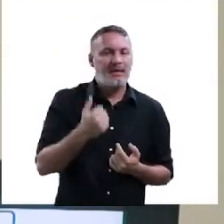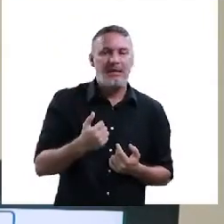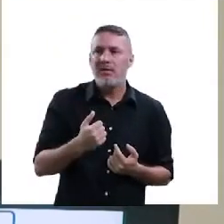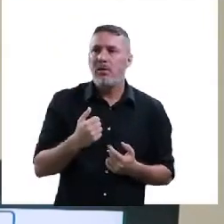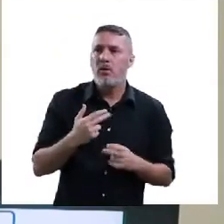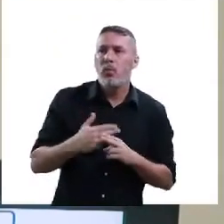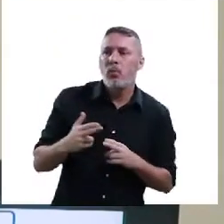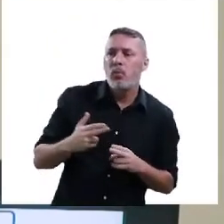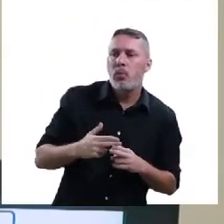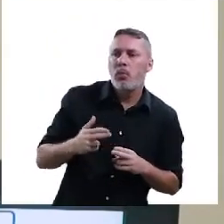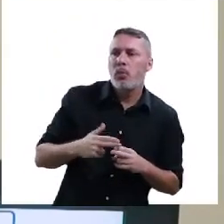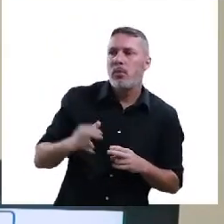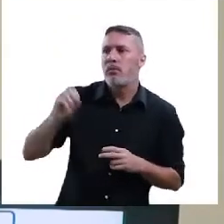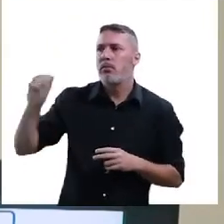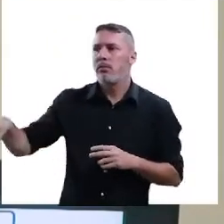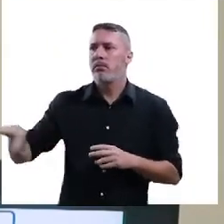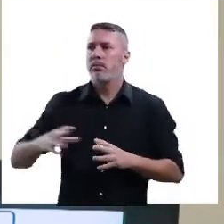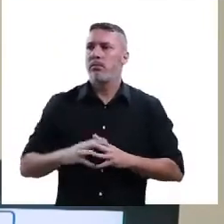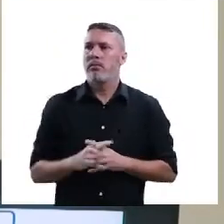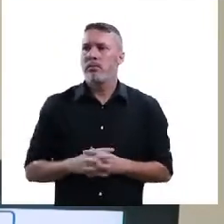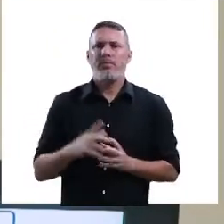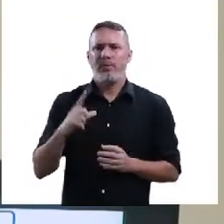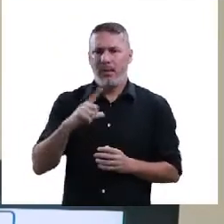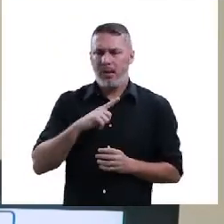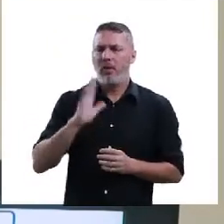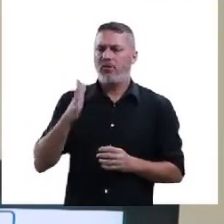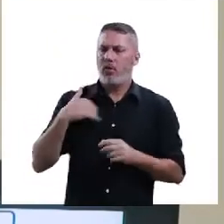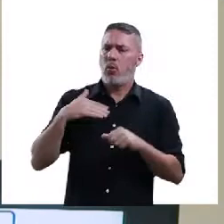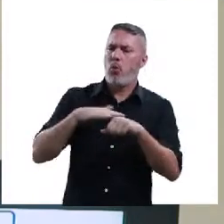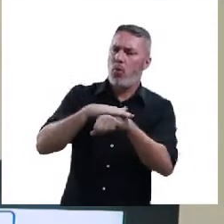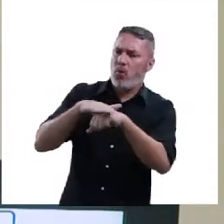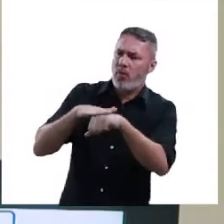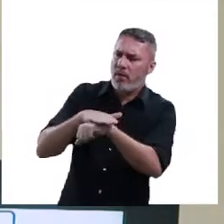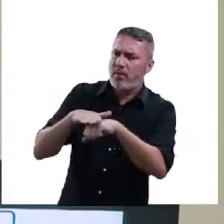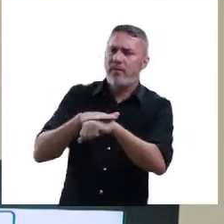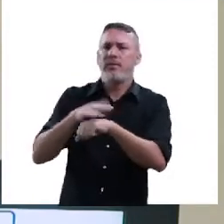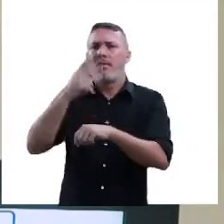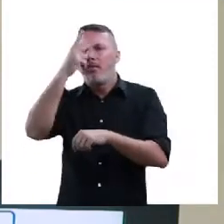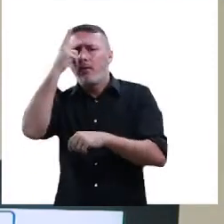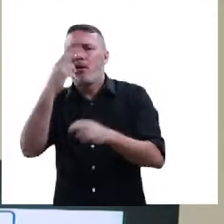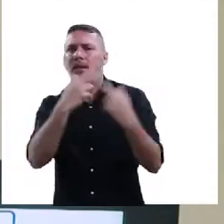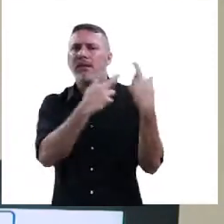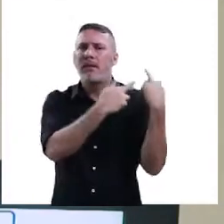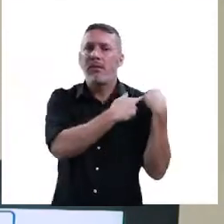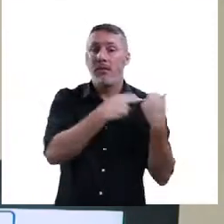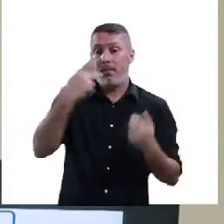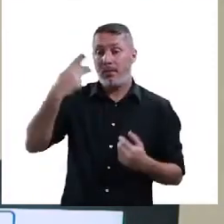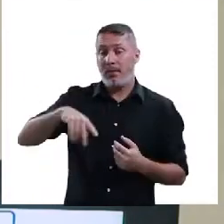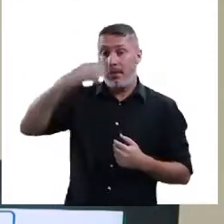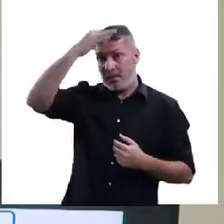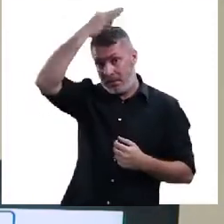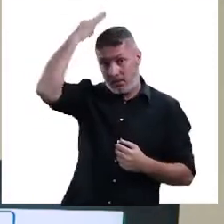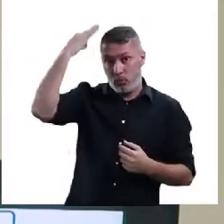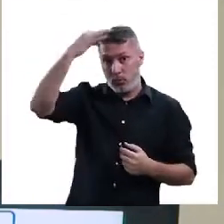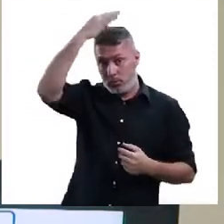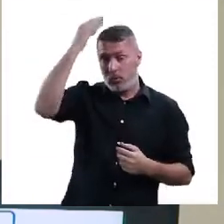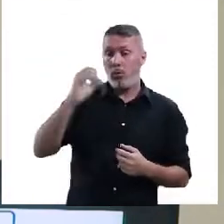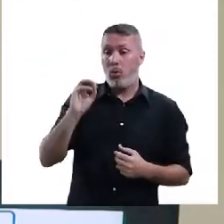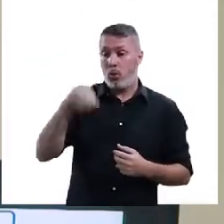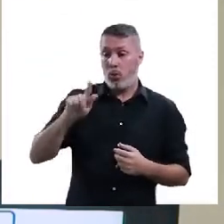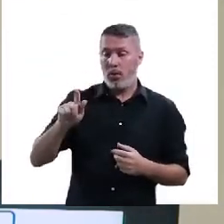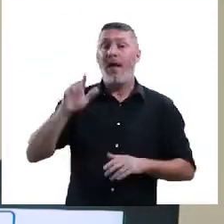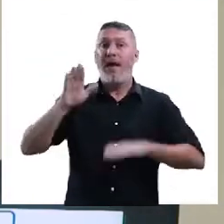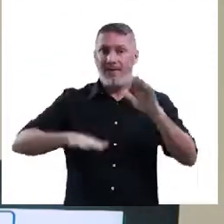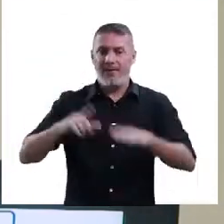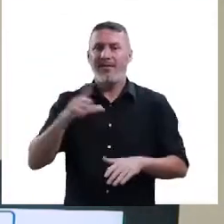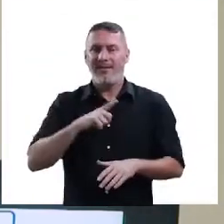arrependido, entrega. conversando com alguns responsáveis de ONGs e proteção aos animais aqui do Espírito Santo, eles relataram o